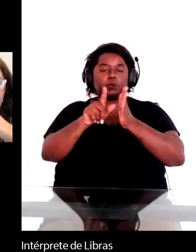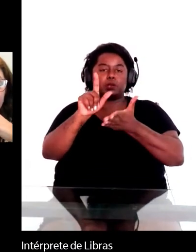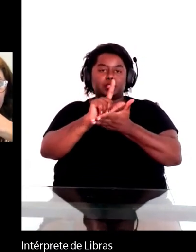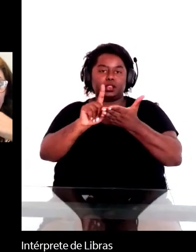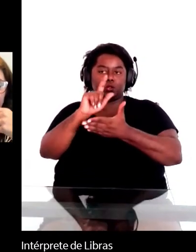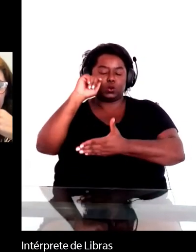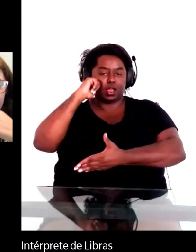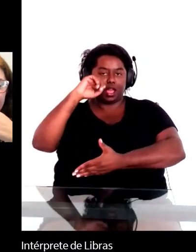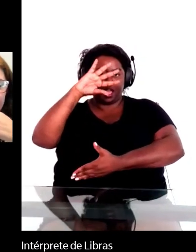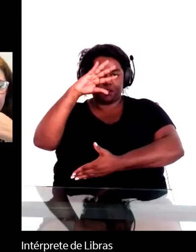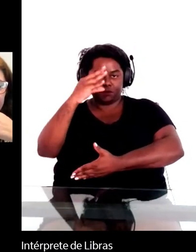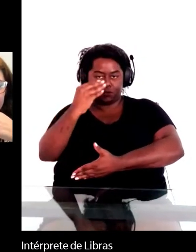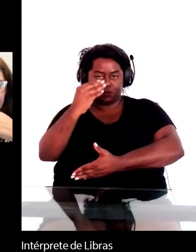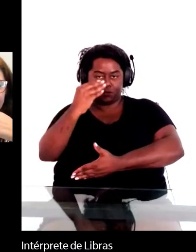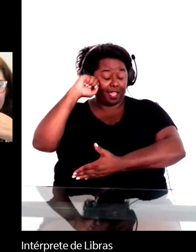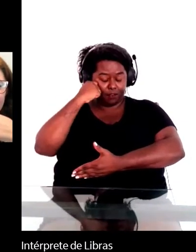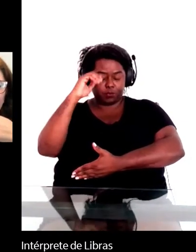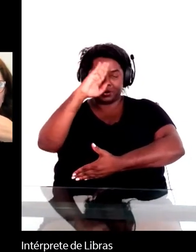Então,